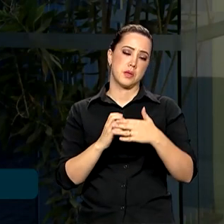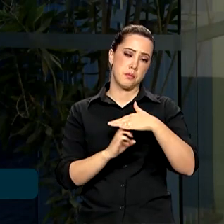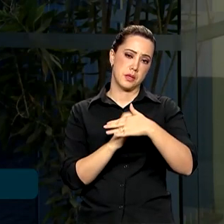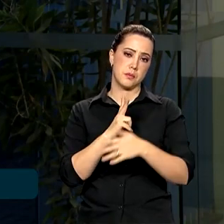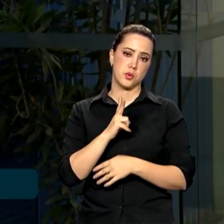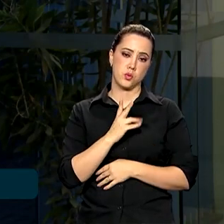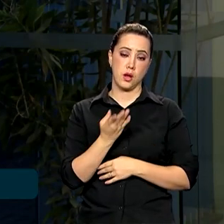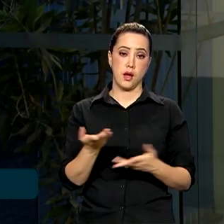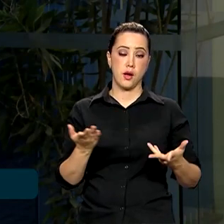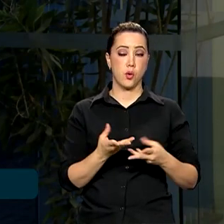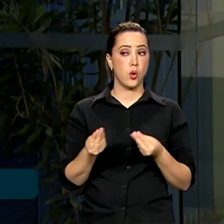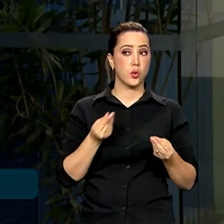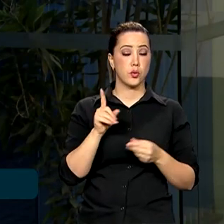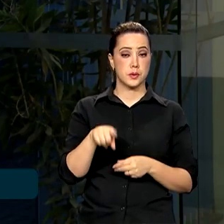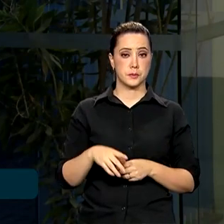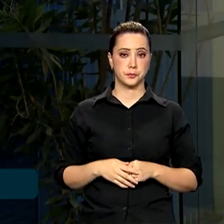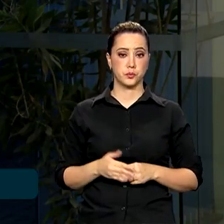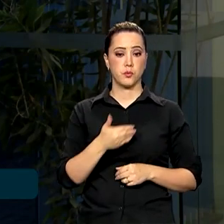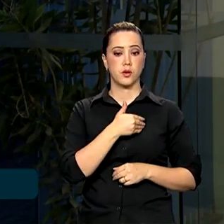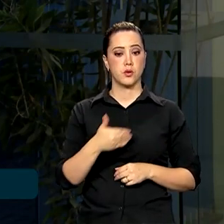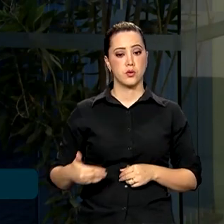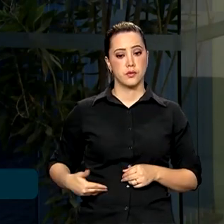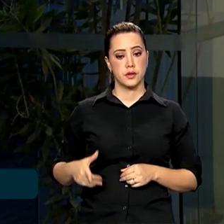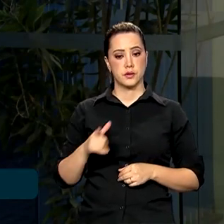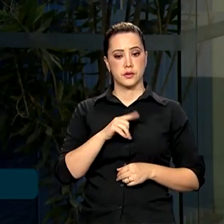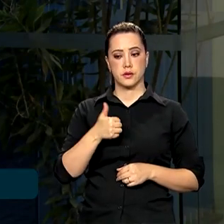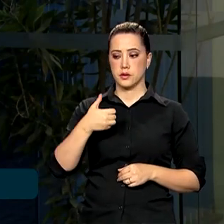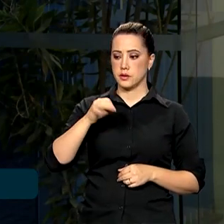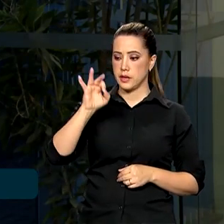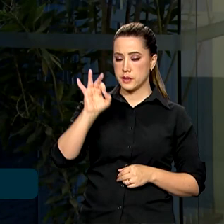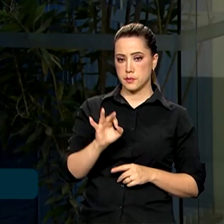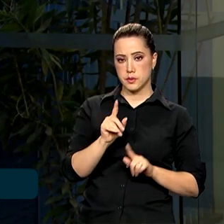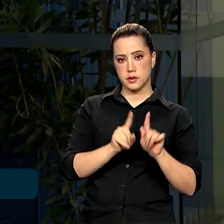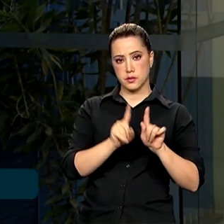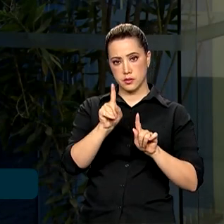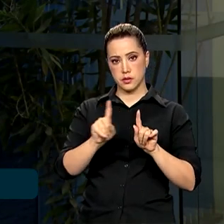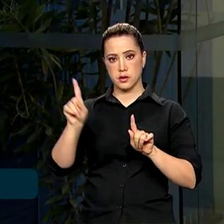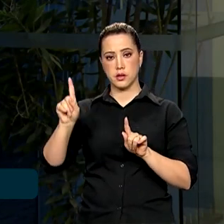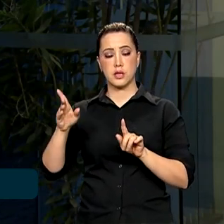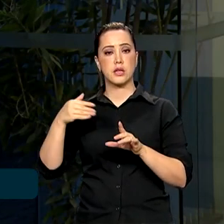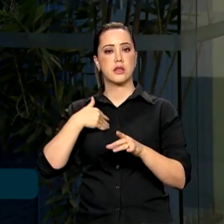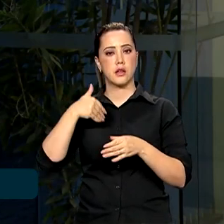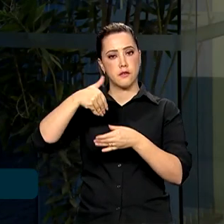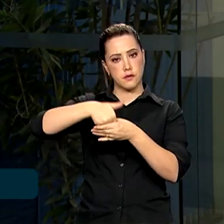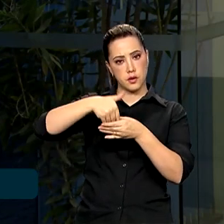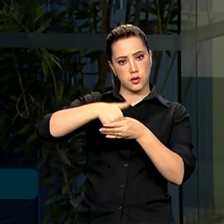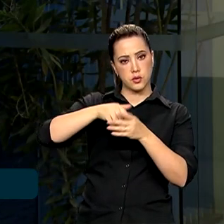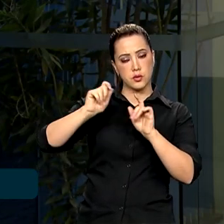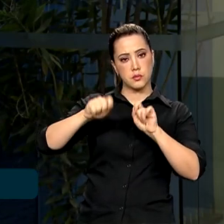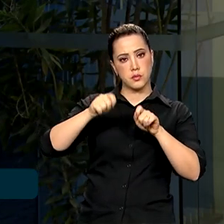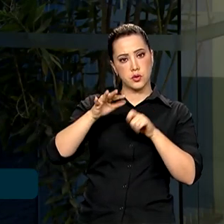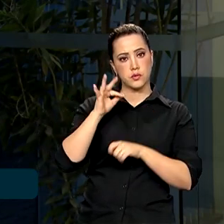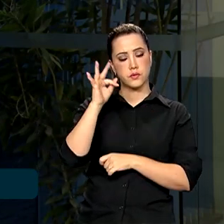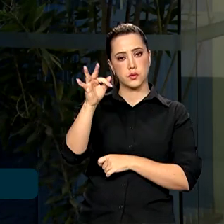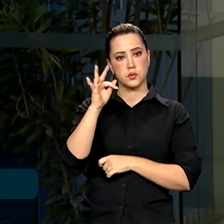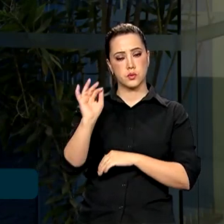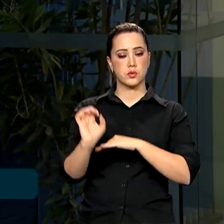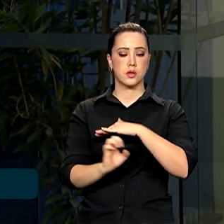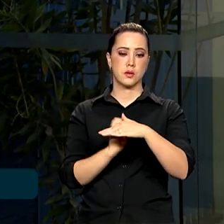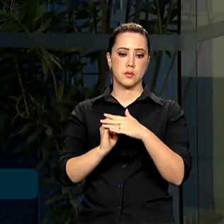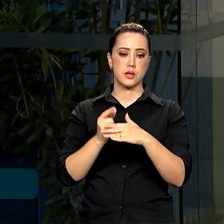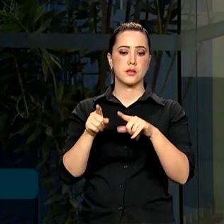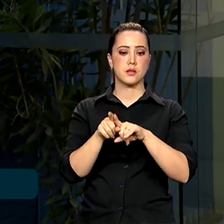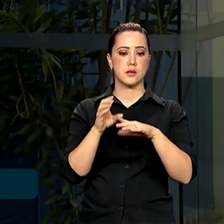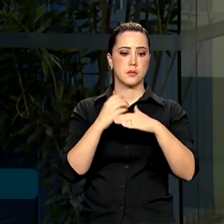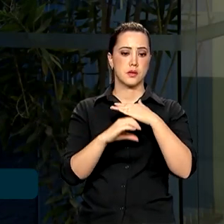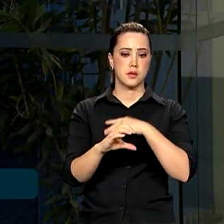Então, agora, como é que ficou? O governo ainda tem 10% de ações que dão direito a voto em assembleia e podem definir o futuro da empresa e também investimentos,